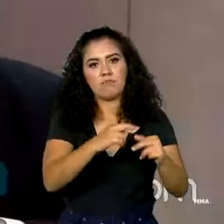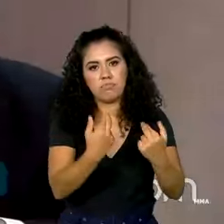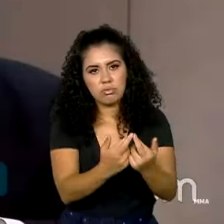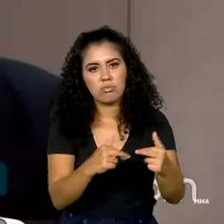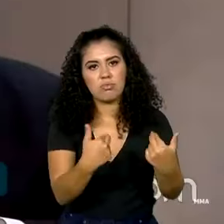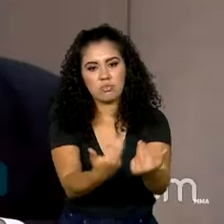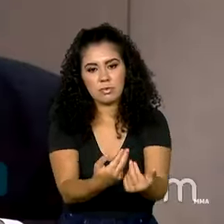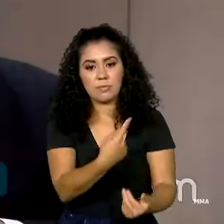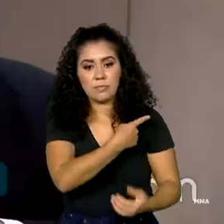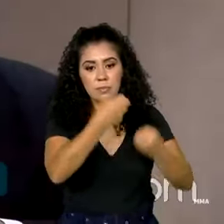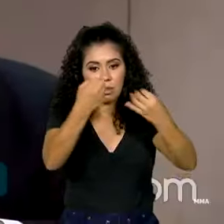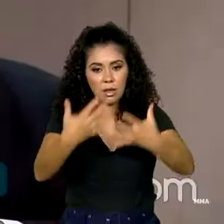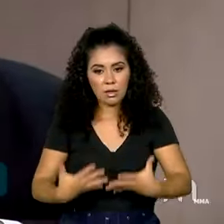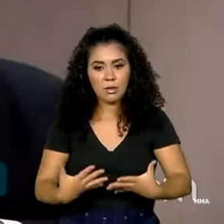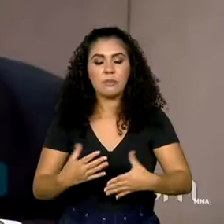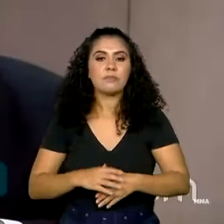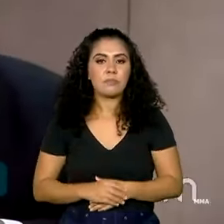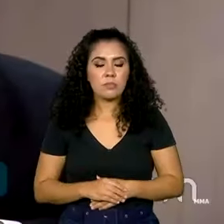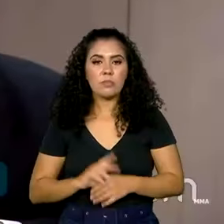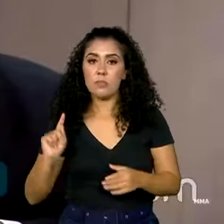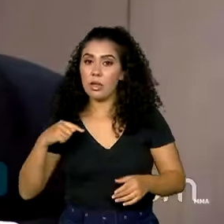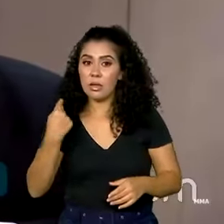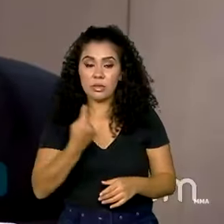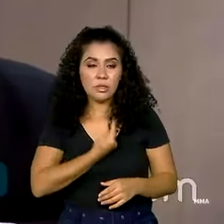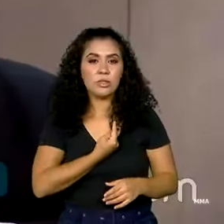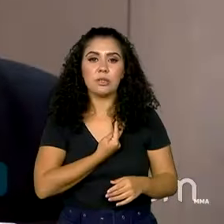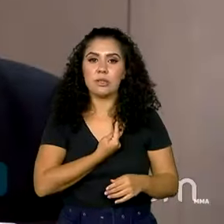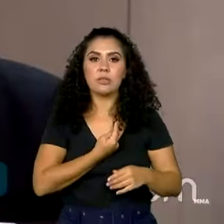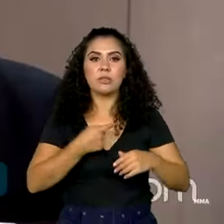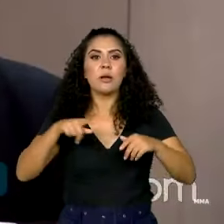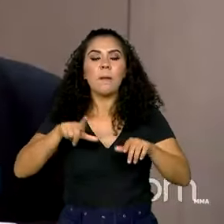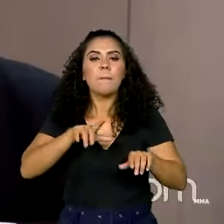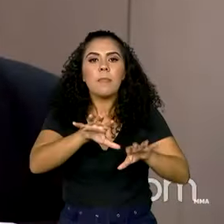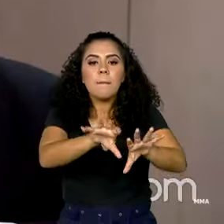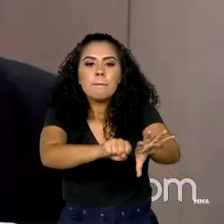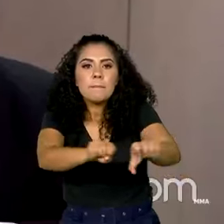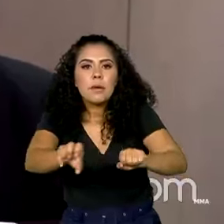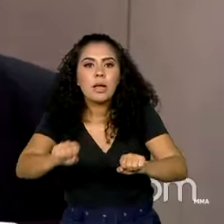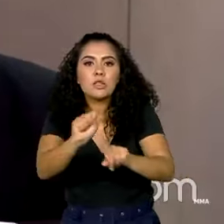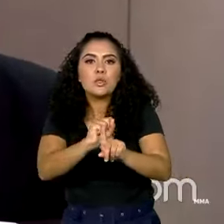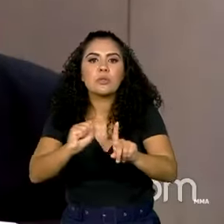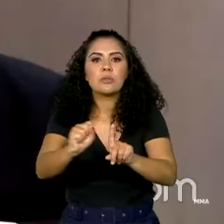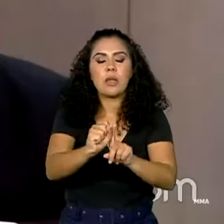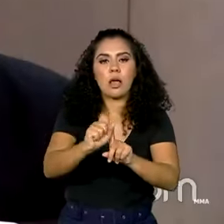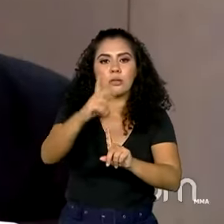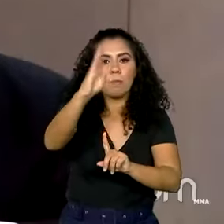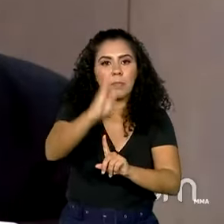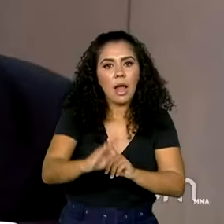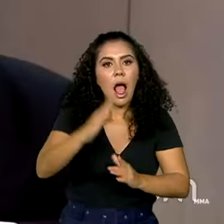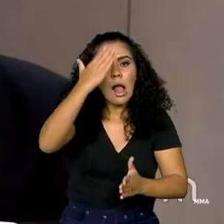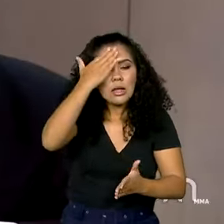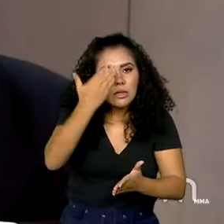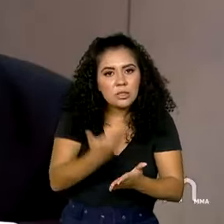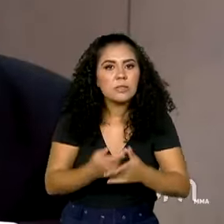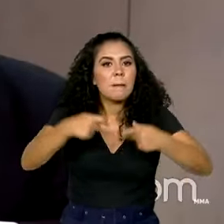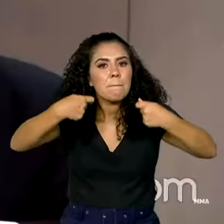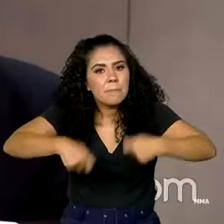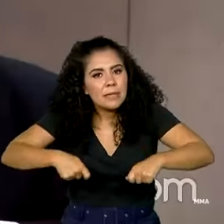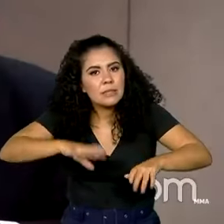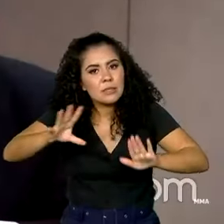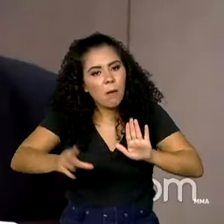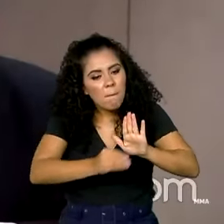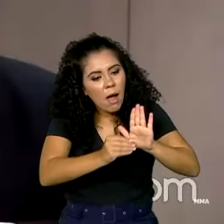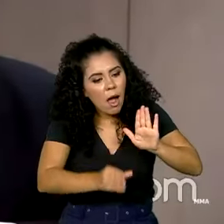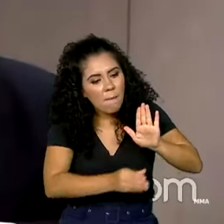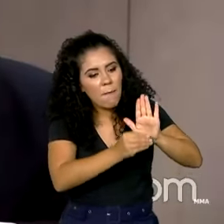incorporar ao máximo o que a sociedade brasileira acredita que devam ser incorporados nesses